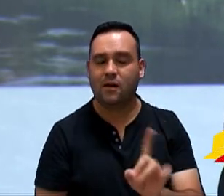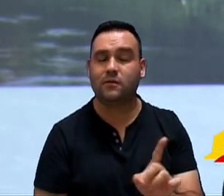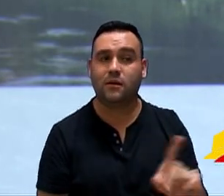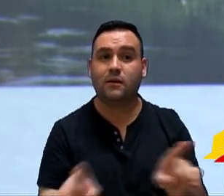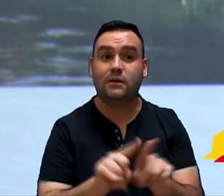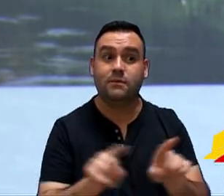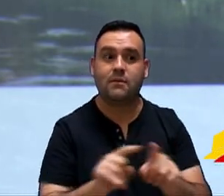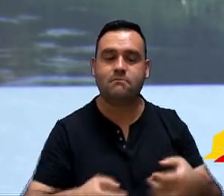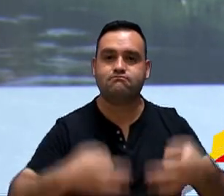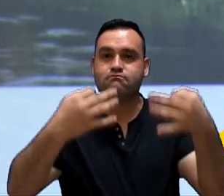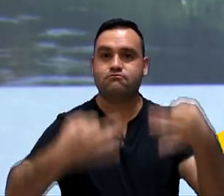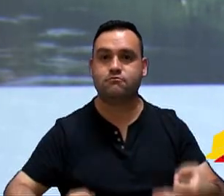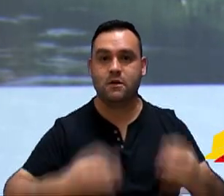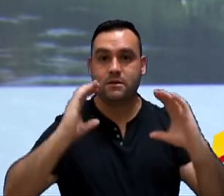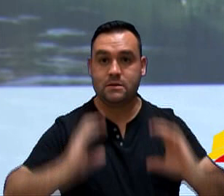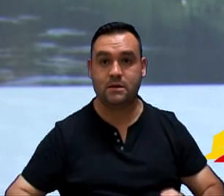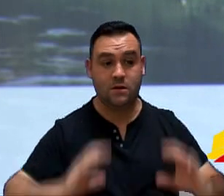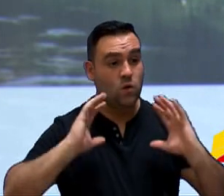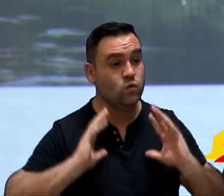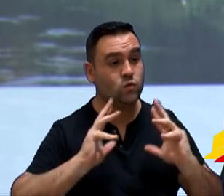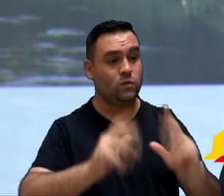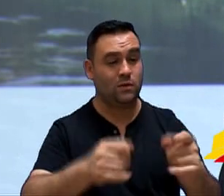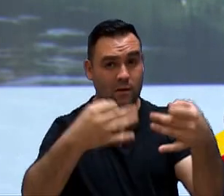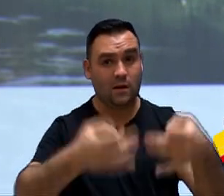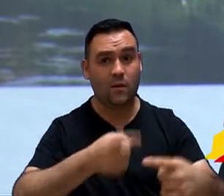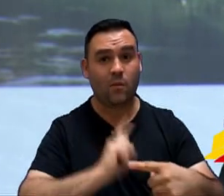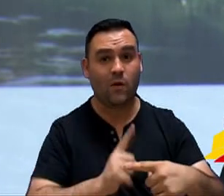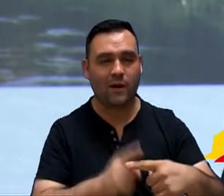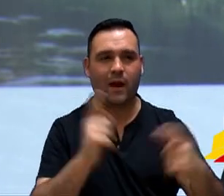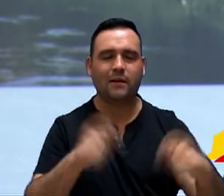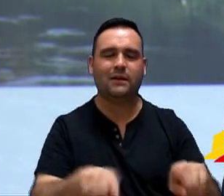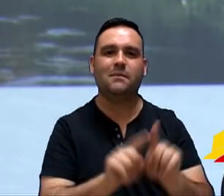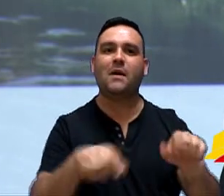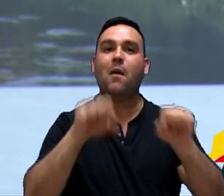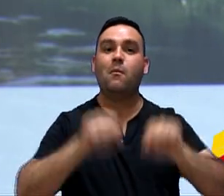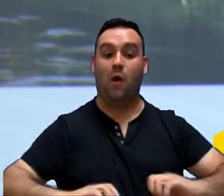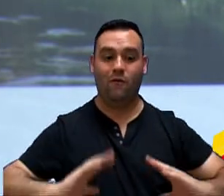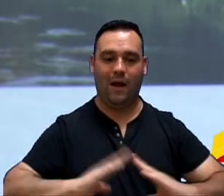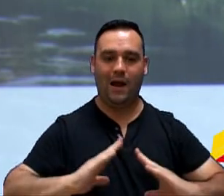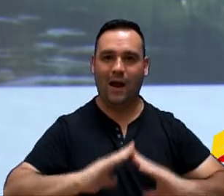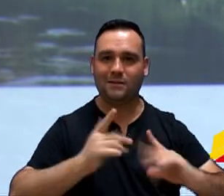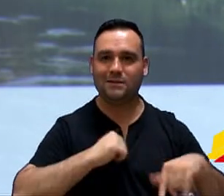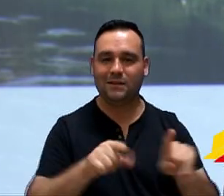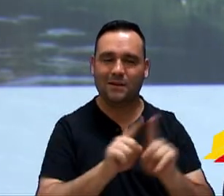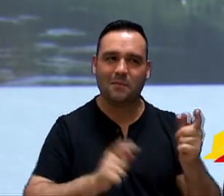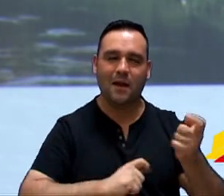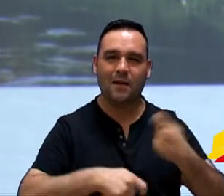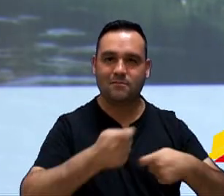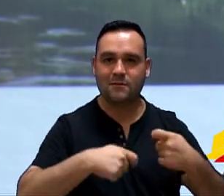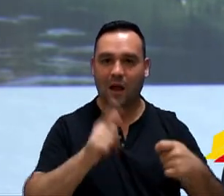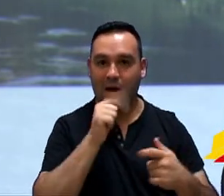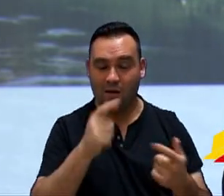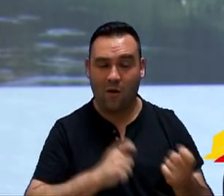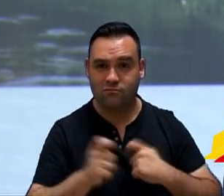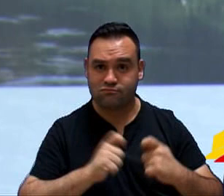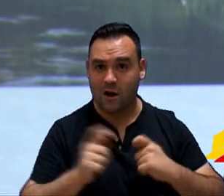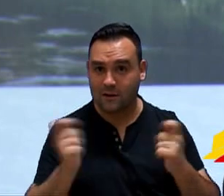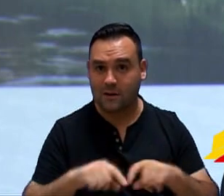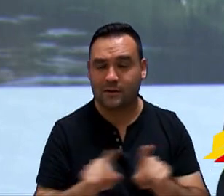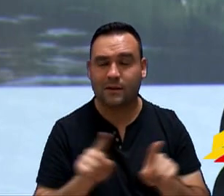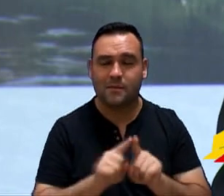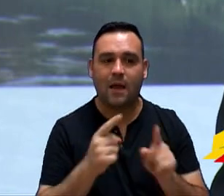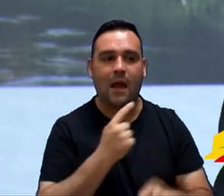vai dar dignidade e cidadania para as pessoas, porque ali ela vai ter um comprovante de residência, vai controlar o seu gasto de água. A